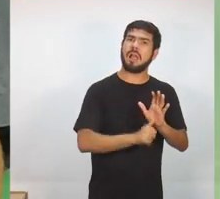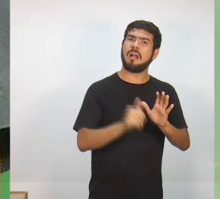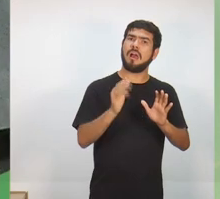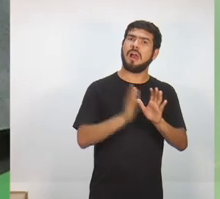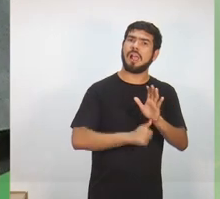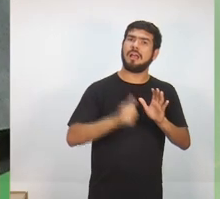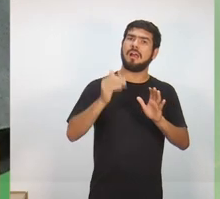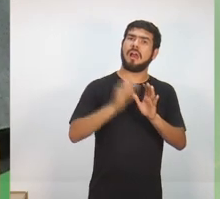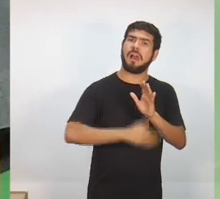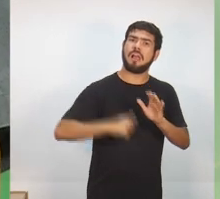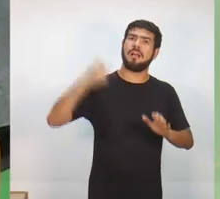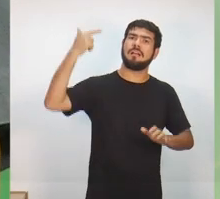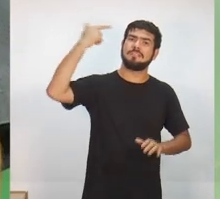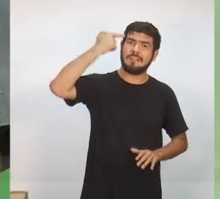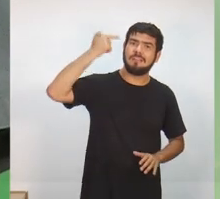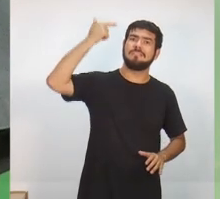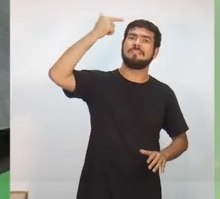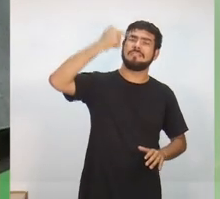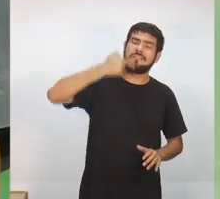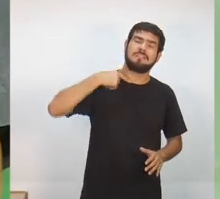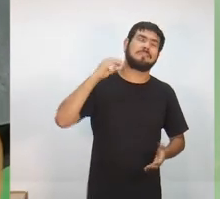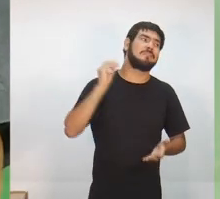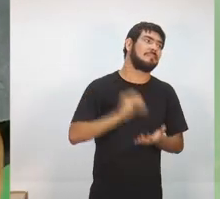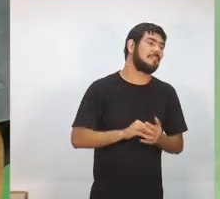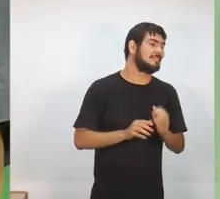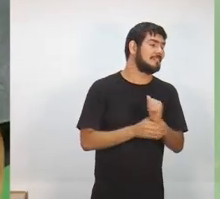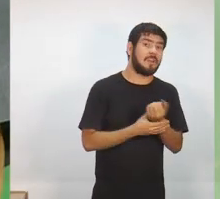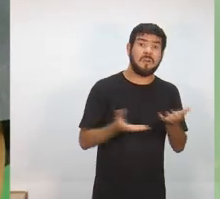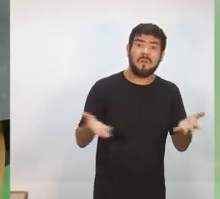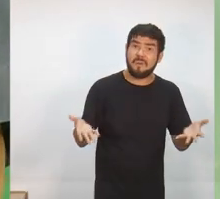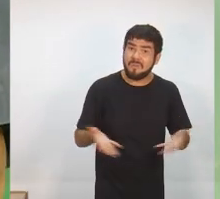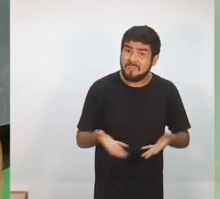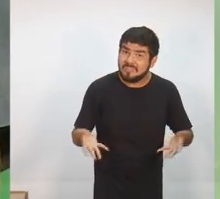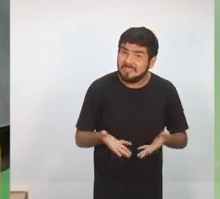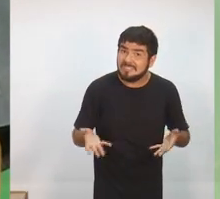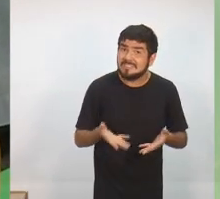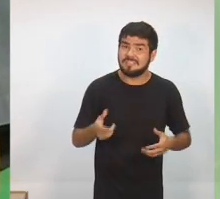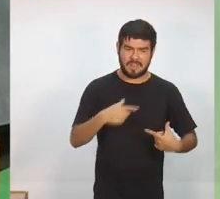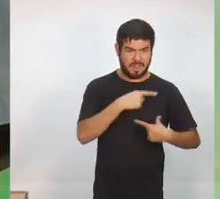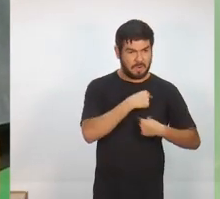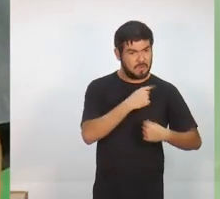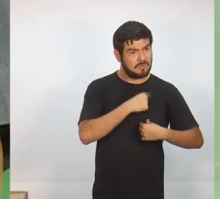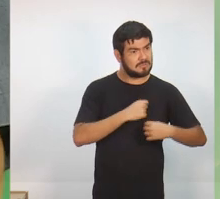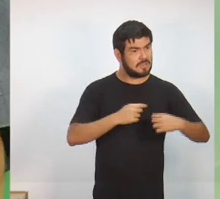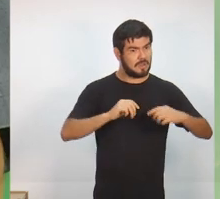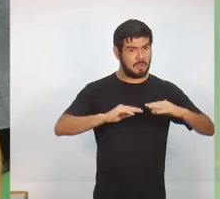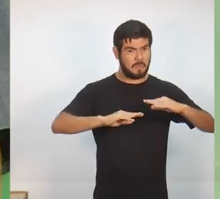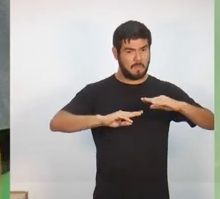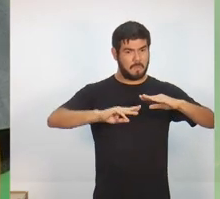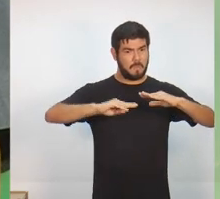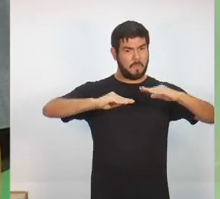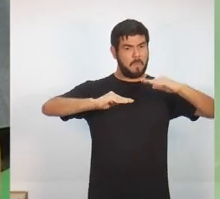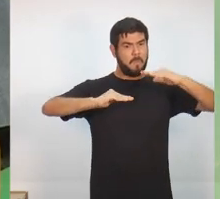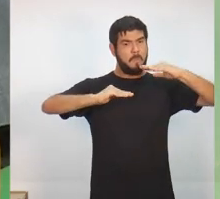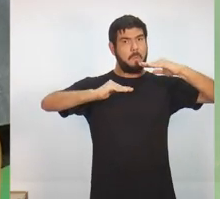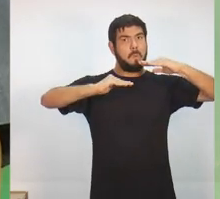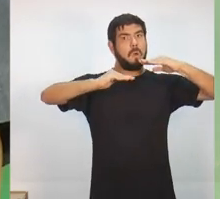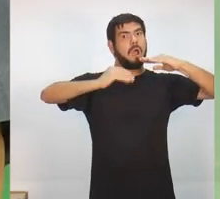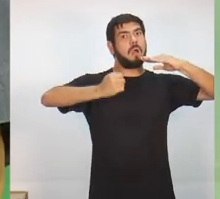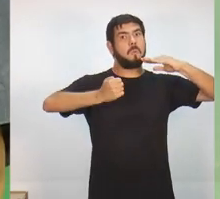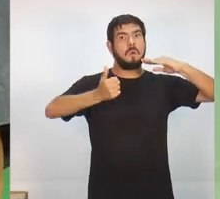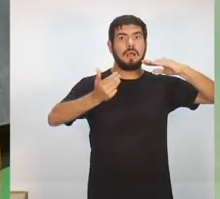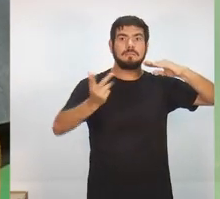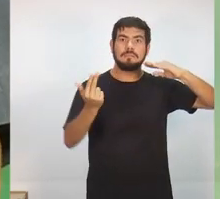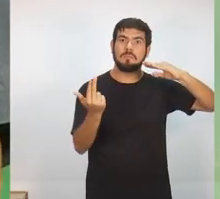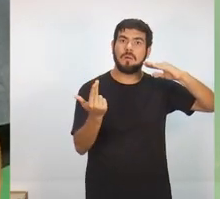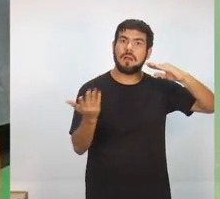assaltos, gerando total insegurança. Hoje, né, estamos em agosto e já estamos chegando a esse número. Como é